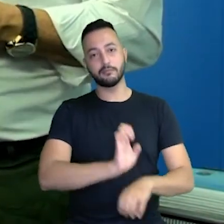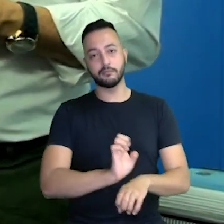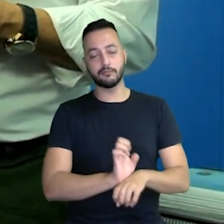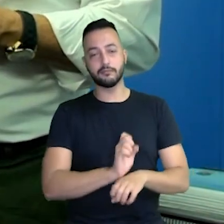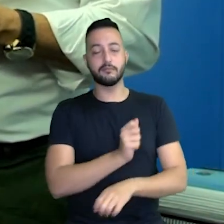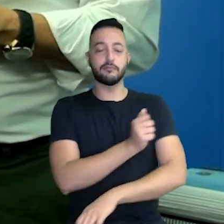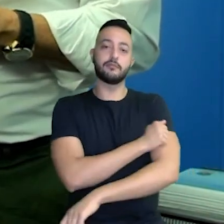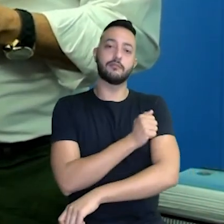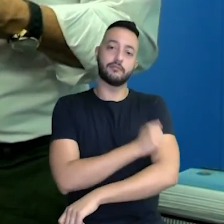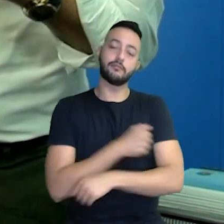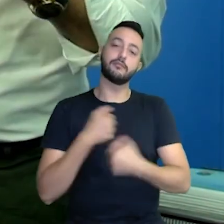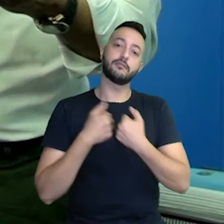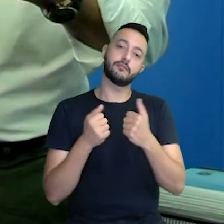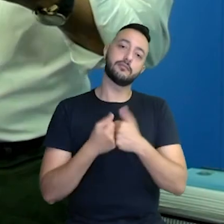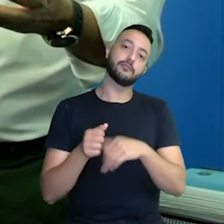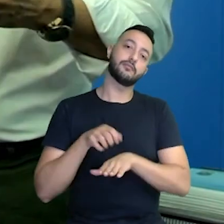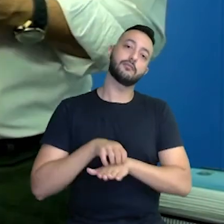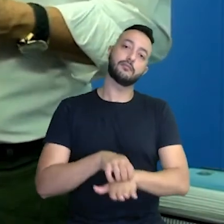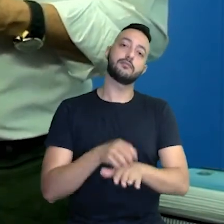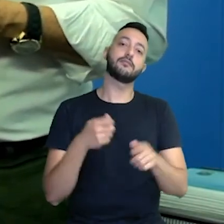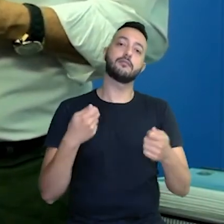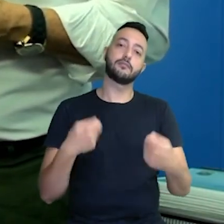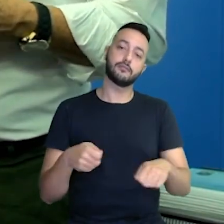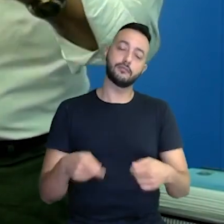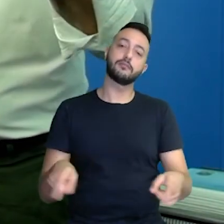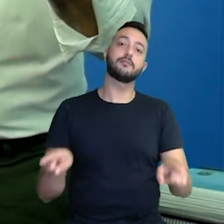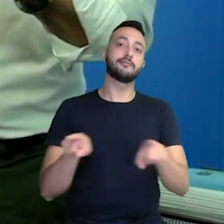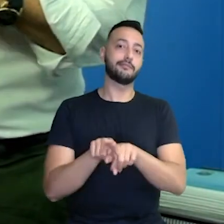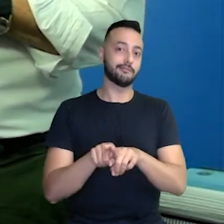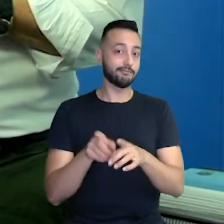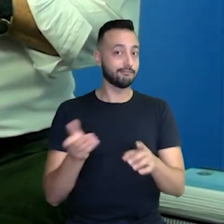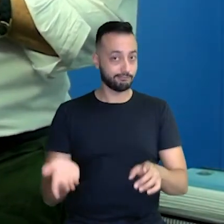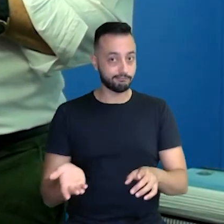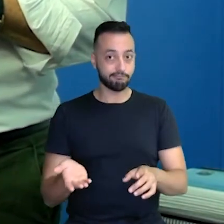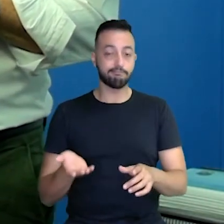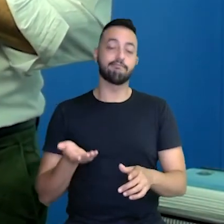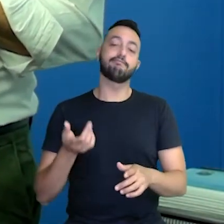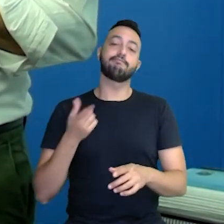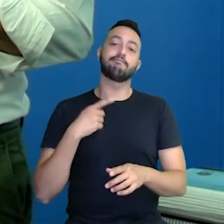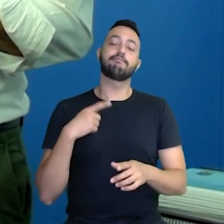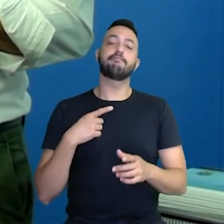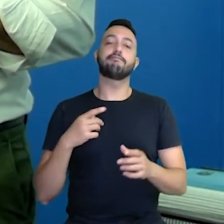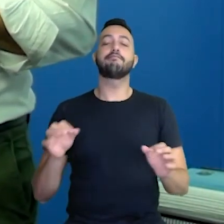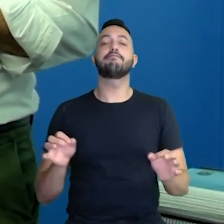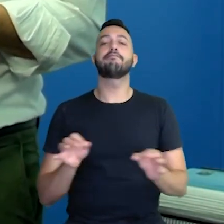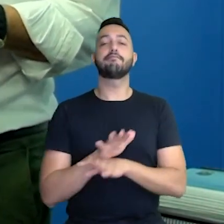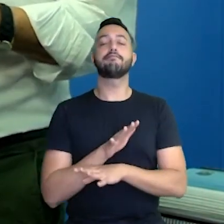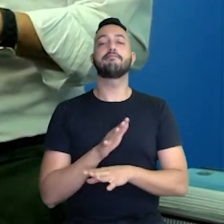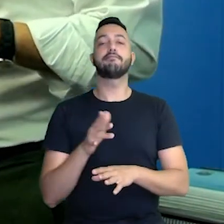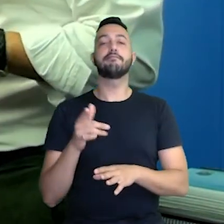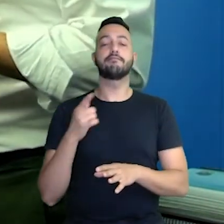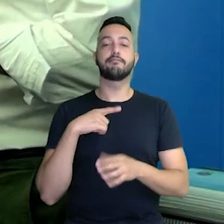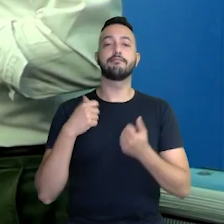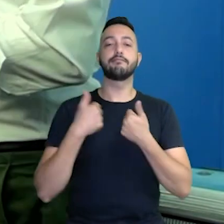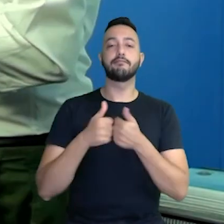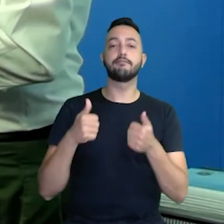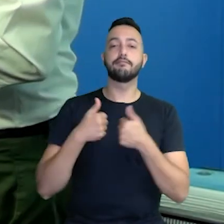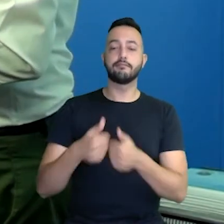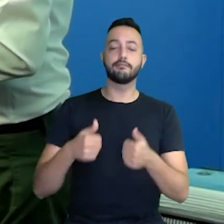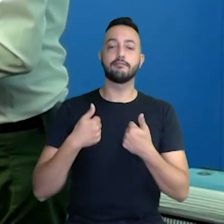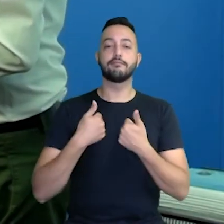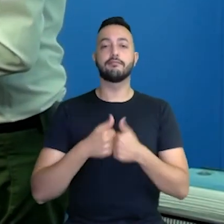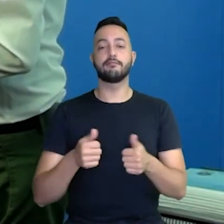ônibus. Então, existe essa parceria. Então, a gente vai estar pronto com os ônibus